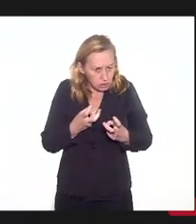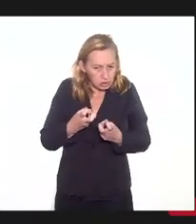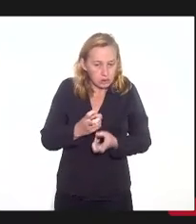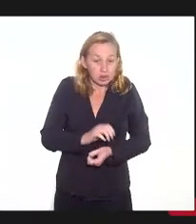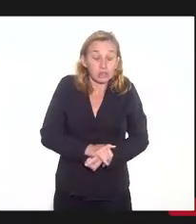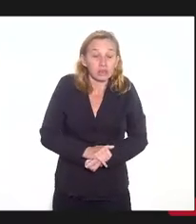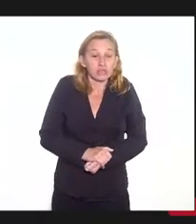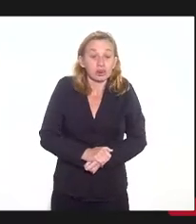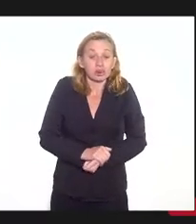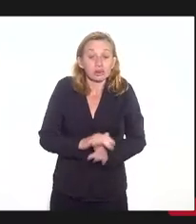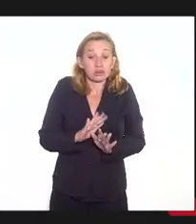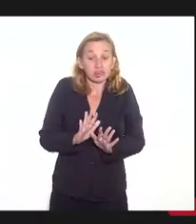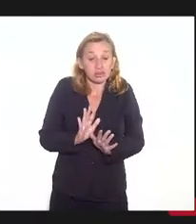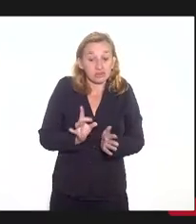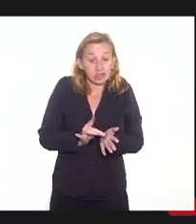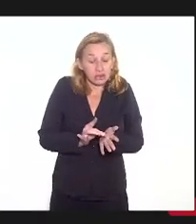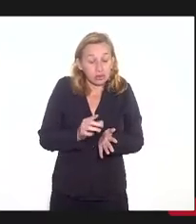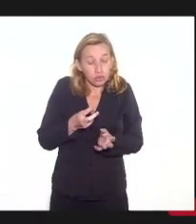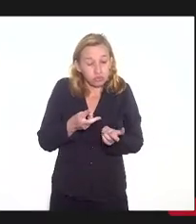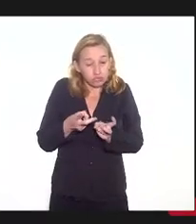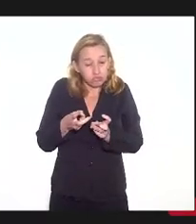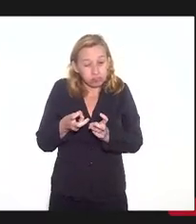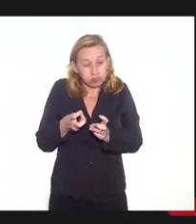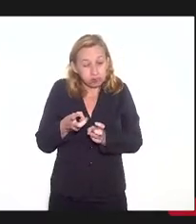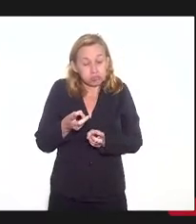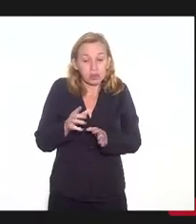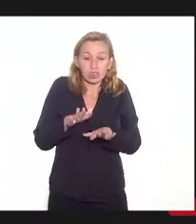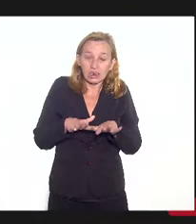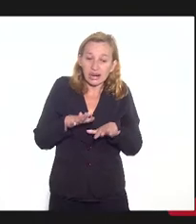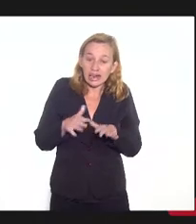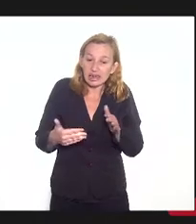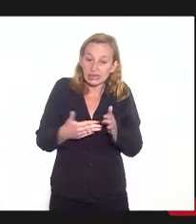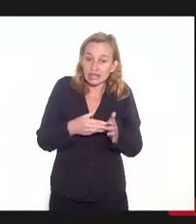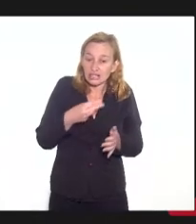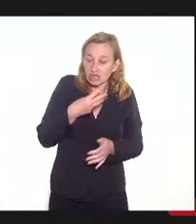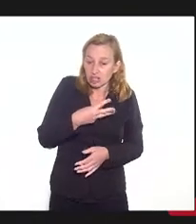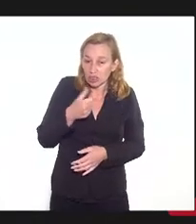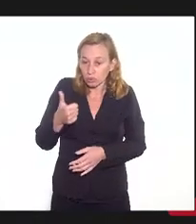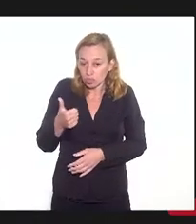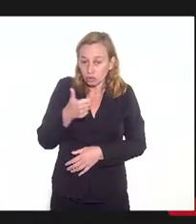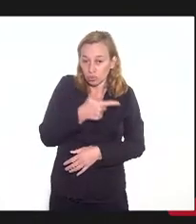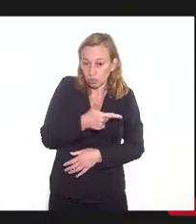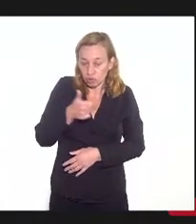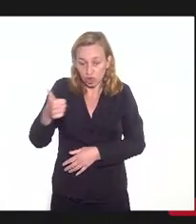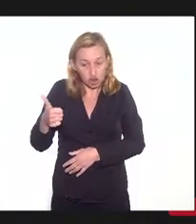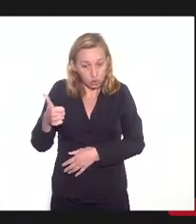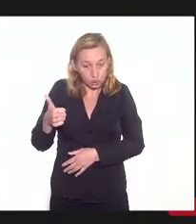porque, na verdade, pelo menos até 31 de dezembro de 2022,